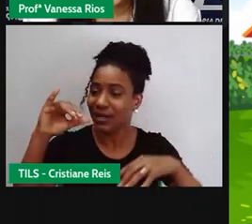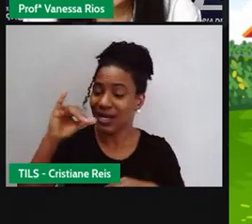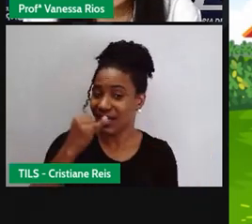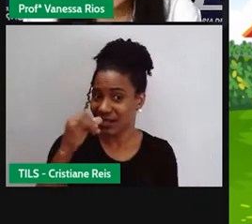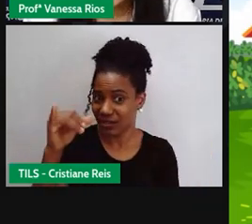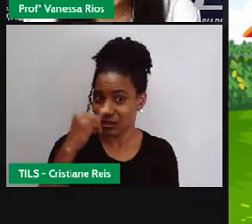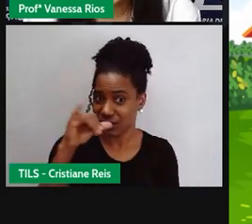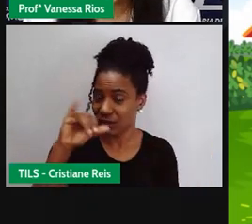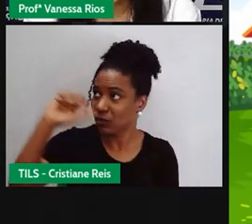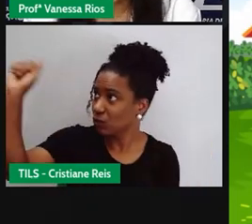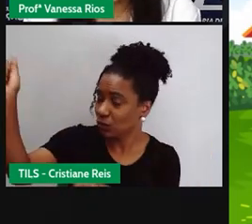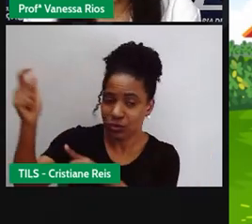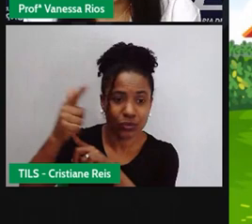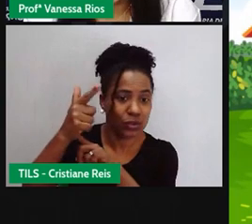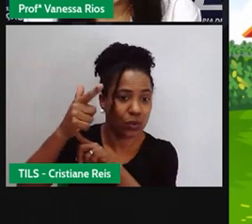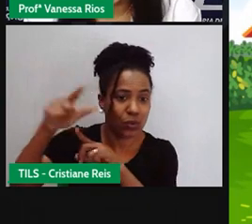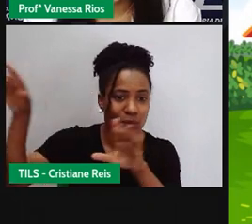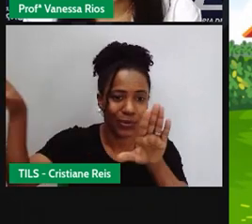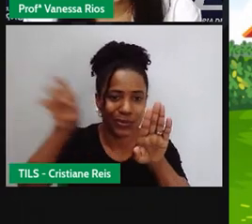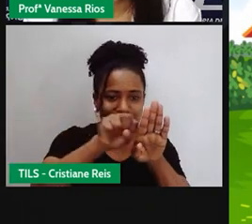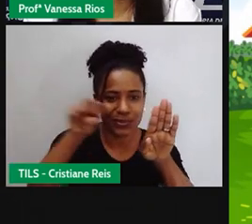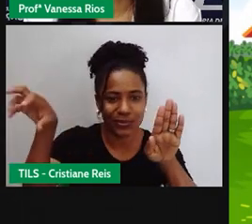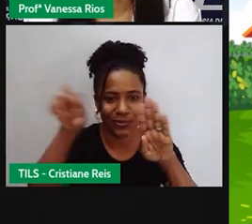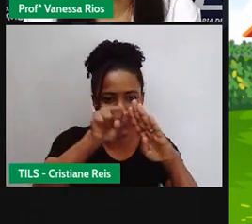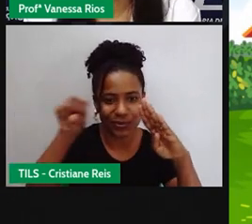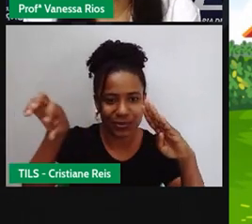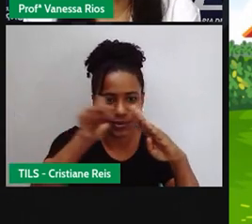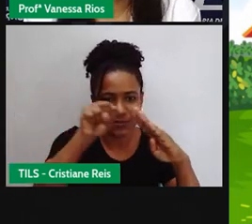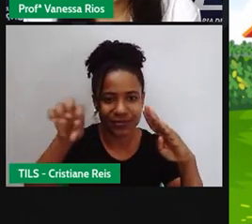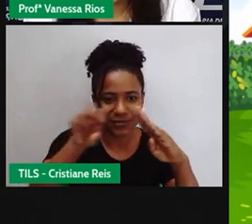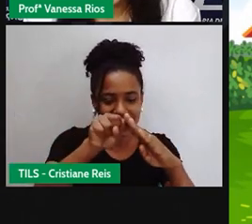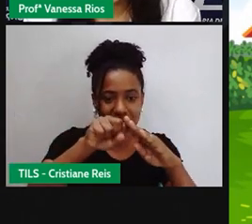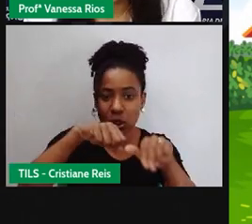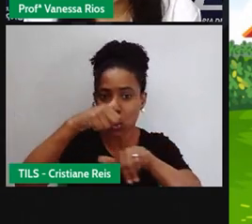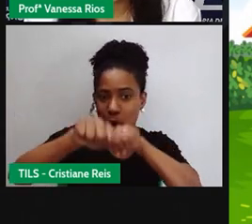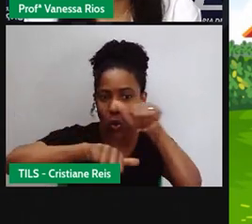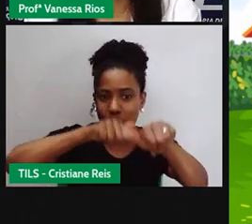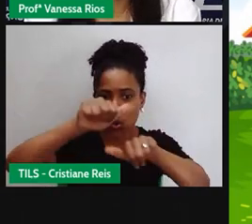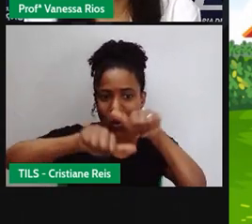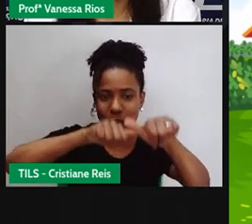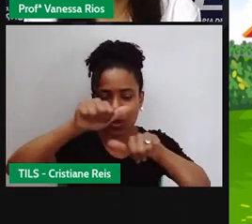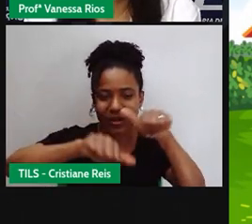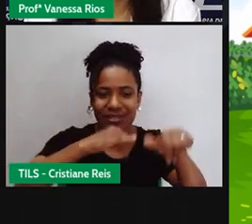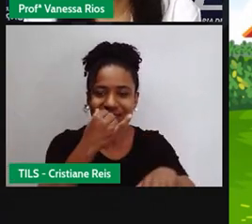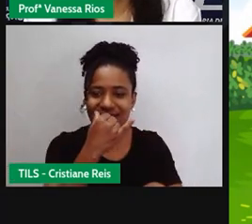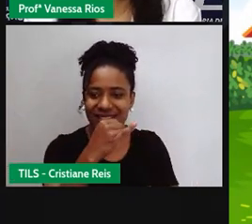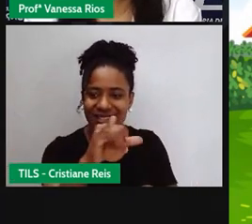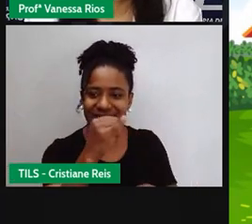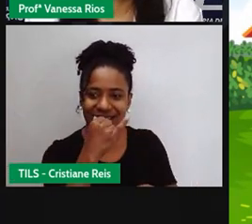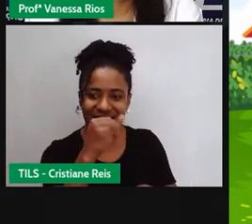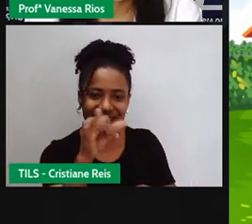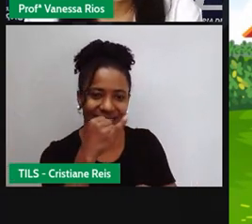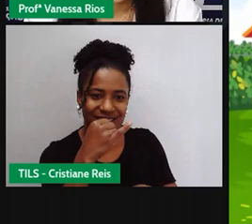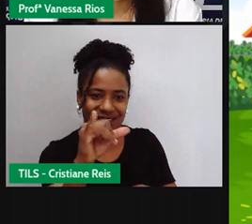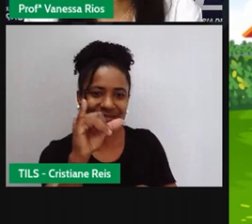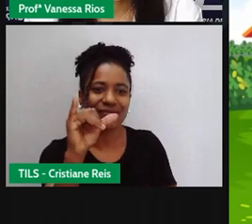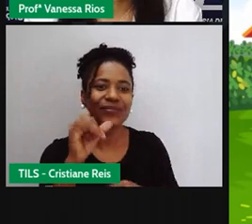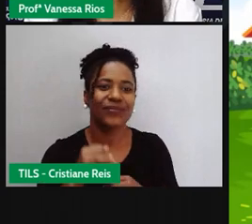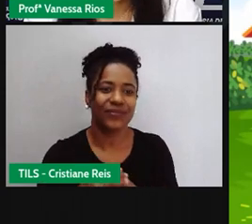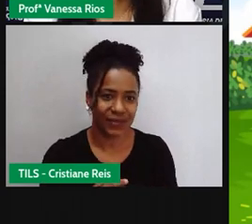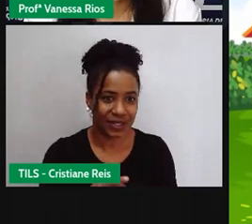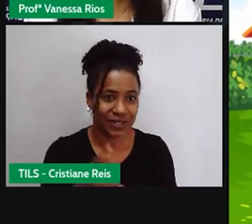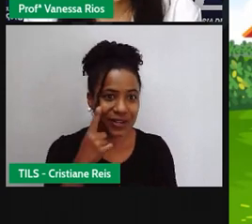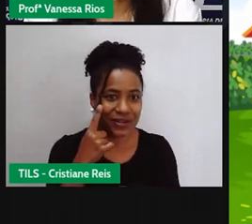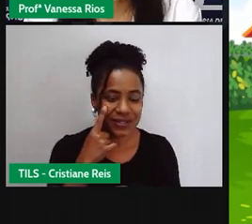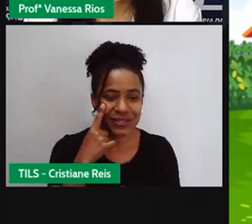um processo de transformação e ela é convertida, né, em energia elétrica. A gente